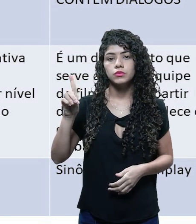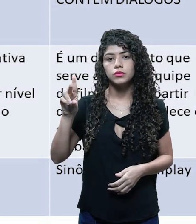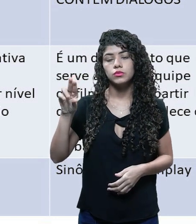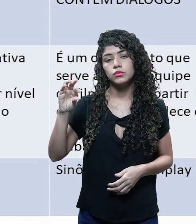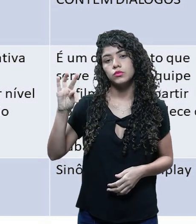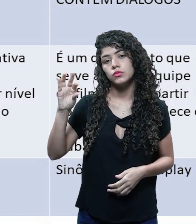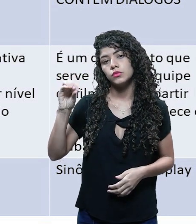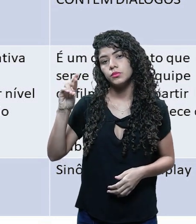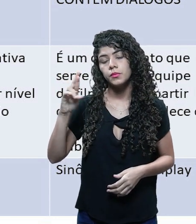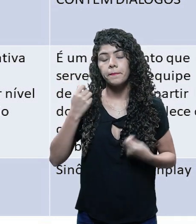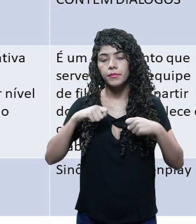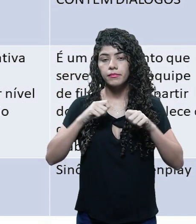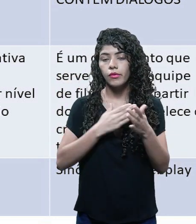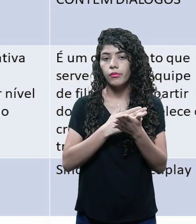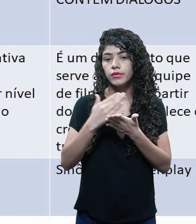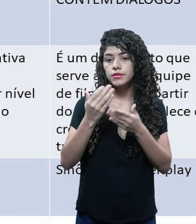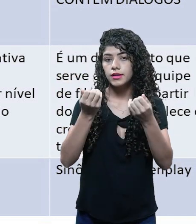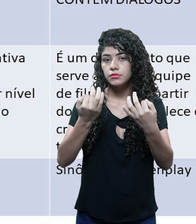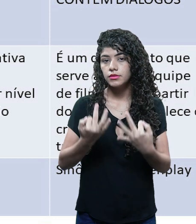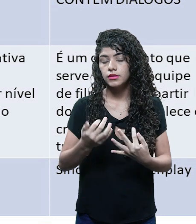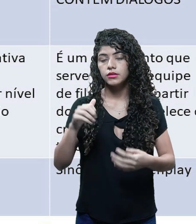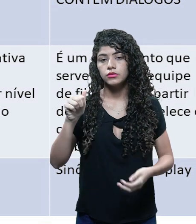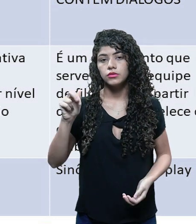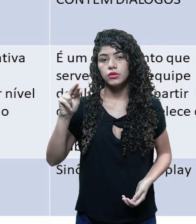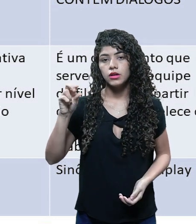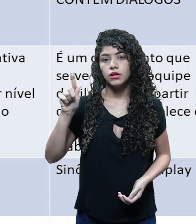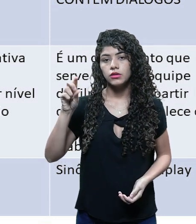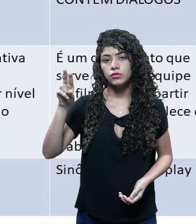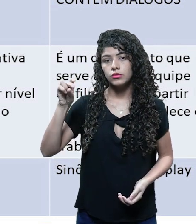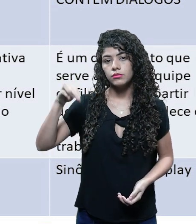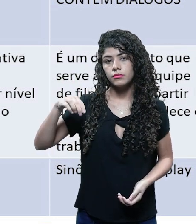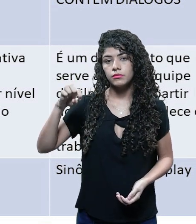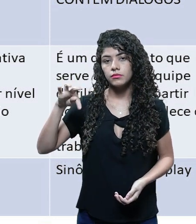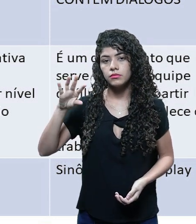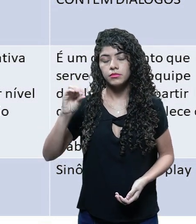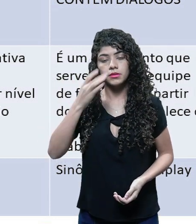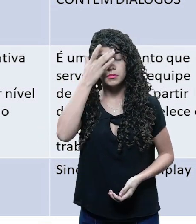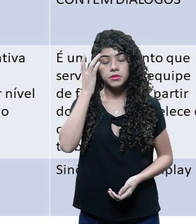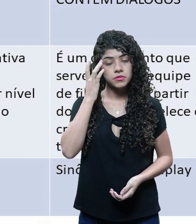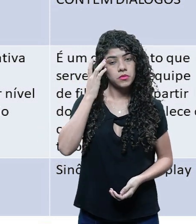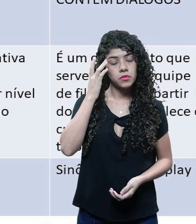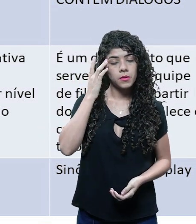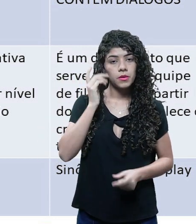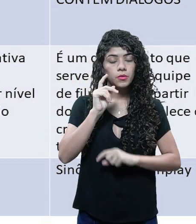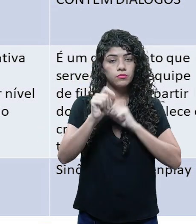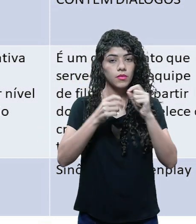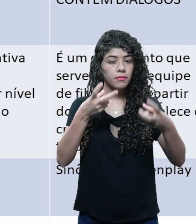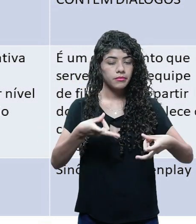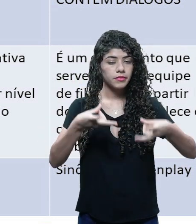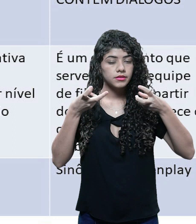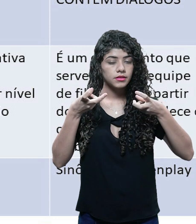produtor e você deve começar a falar pelo argumento, você deve mostrar esse argumento para que esse produtor